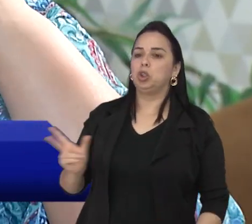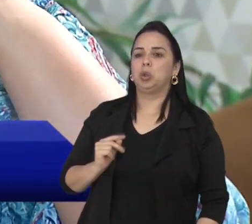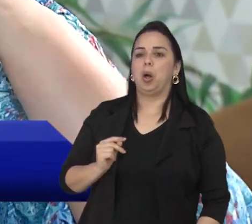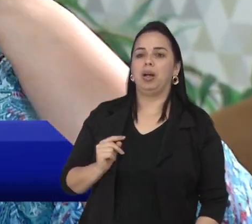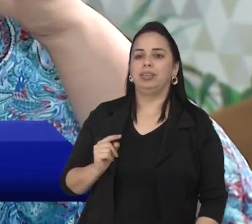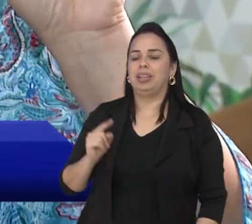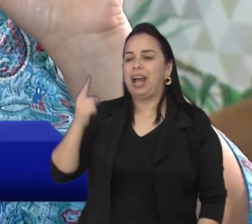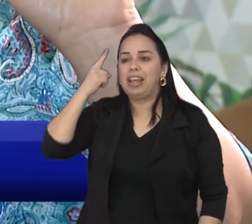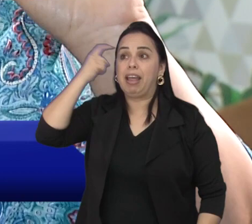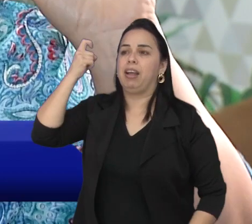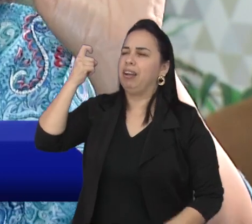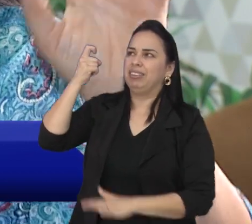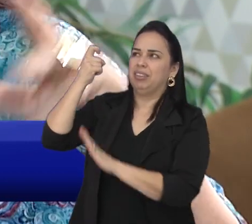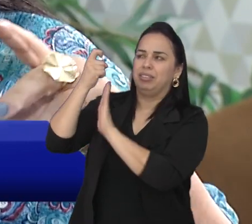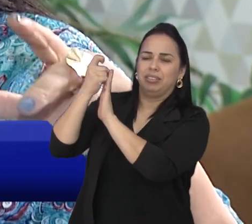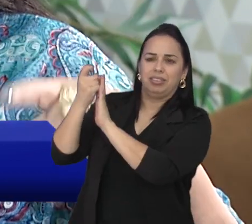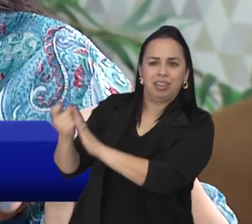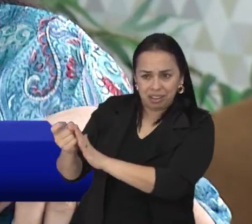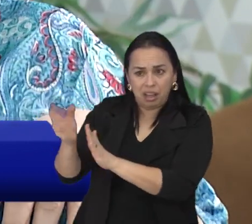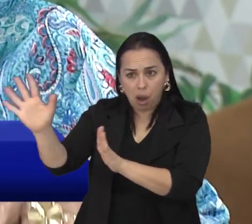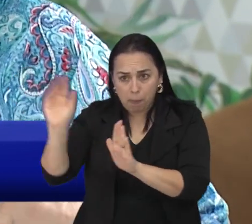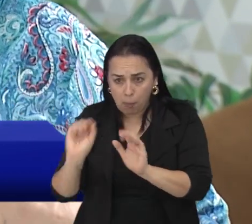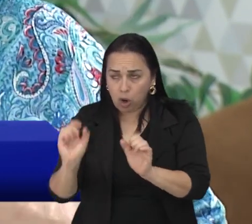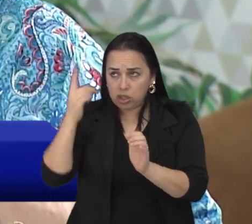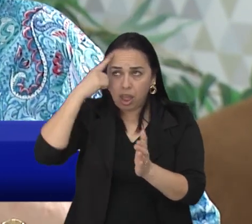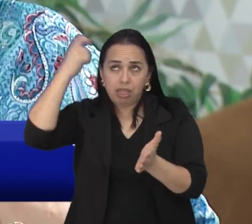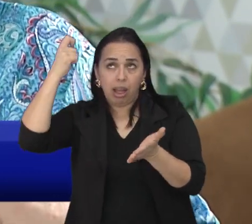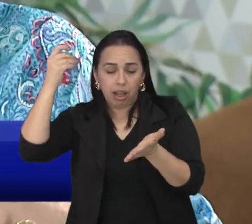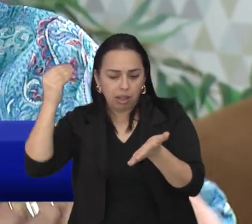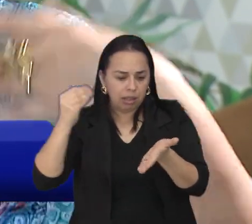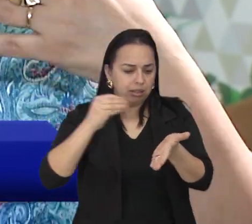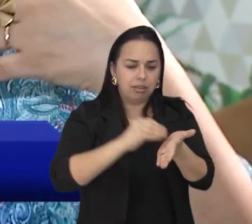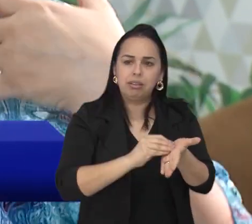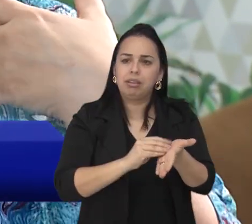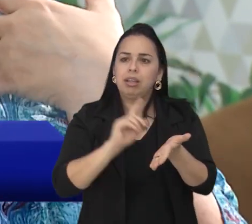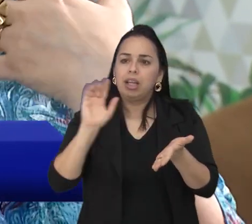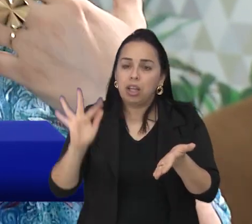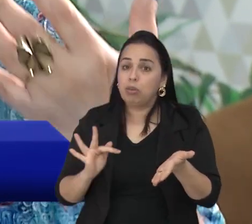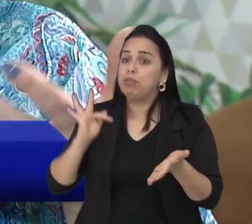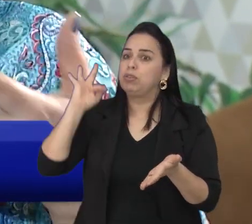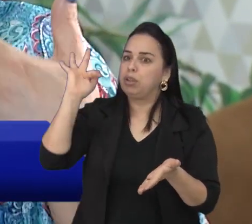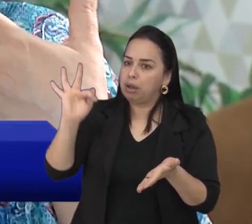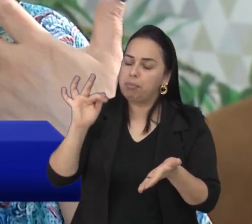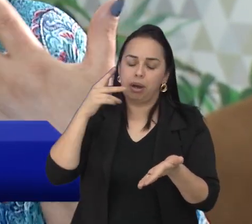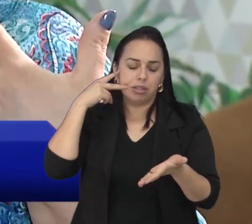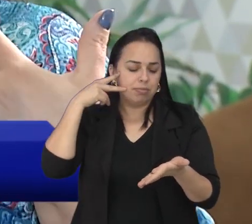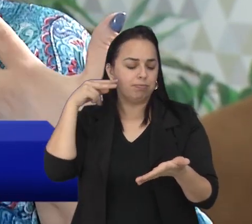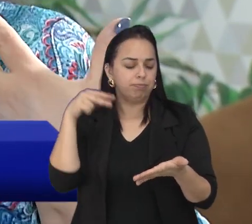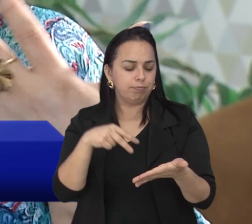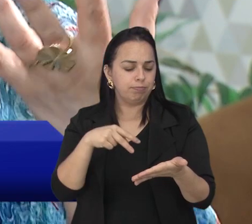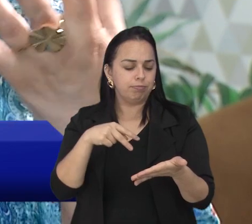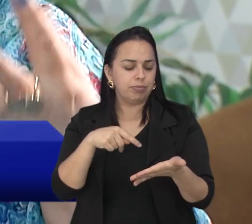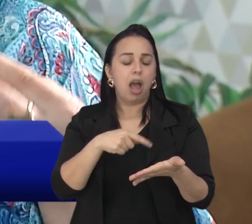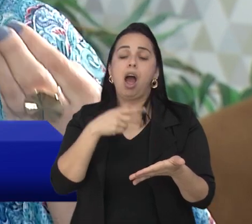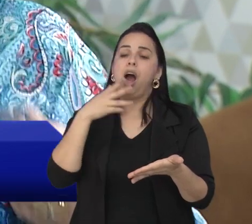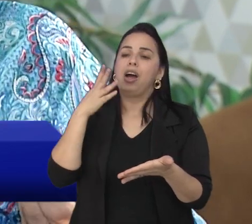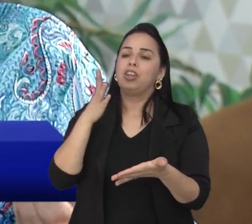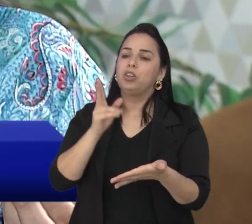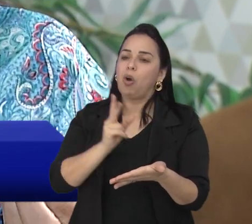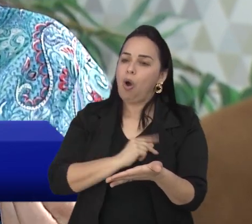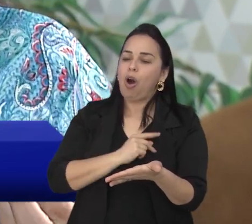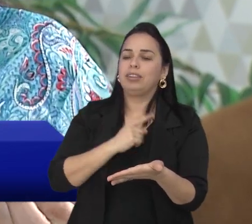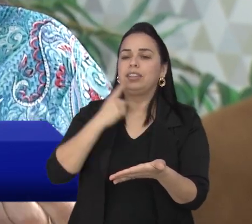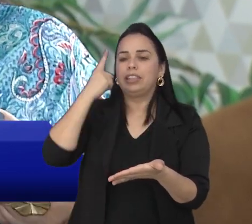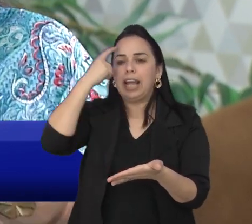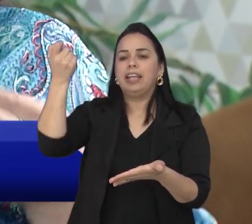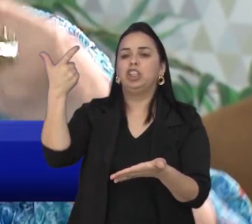vezes vem uma ideia, nossa, essa ideia é muito bizarra, não tem nada a ver. Anota ali no bloquinho. Porque num determinado momento você vai poder revisitar e ali vai surgir